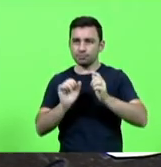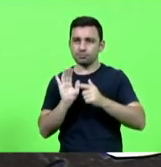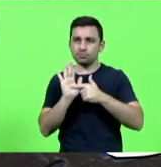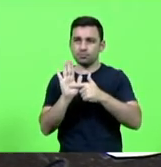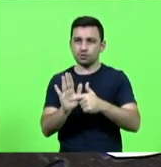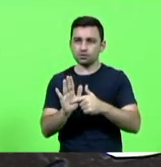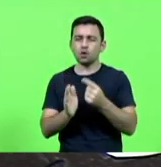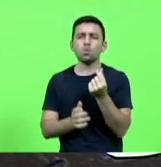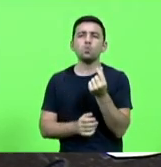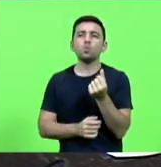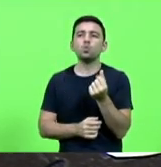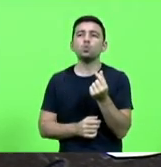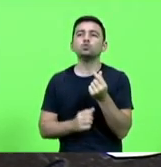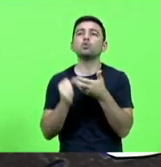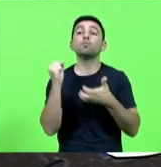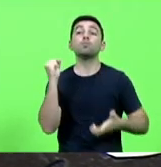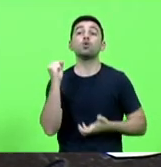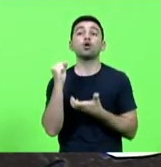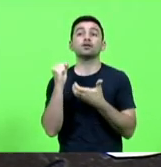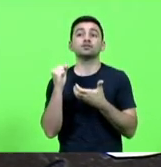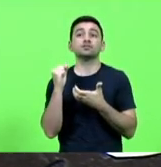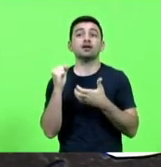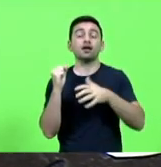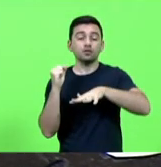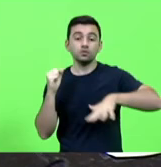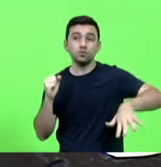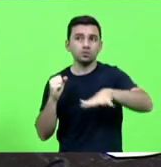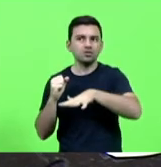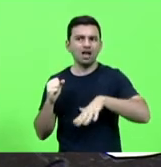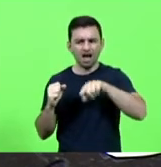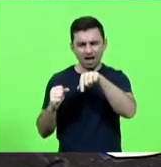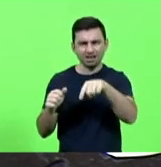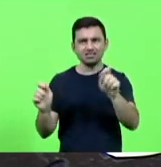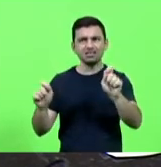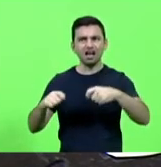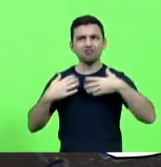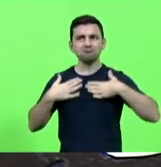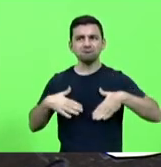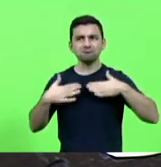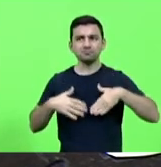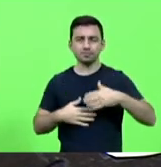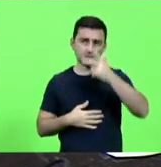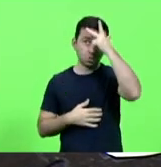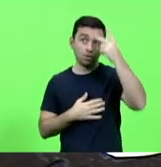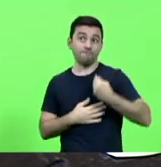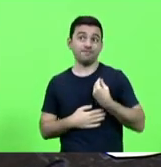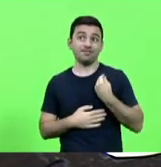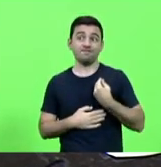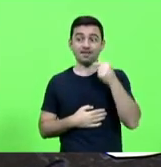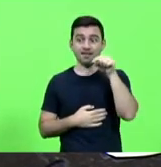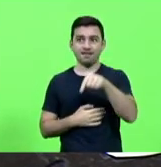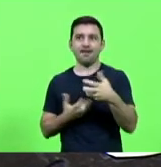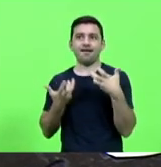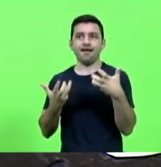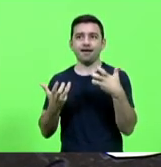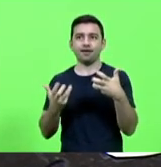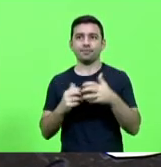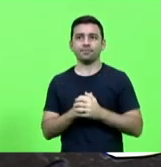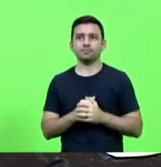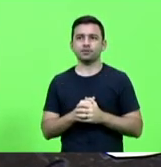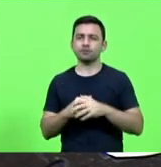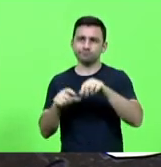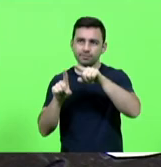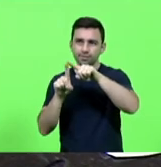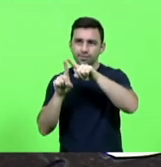custo da burocracia e como esse mercado é próspero para aqueles que vivem da burocracia tenho aqui os dados